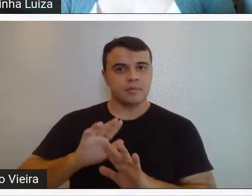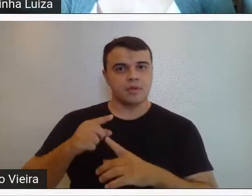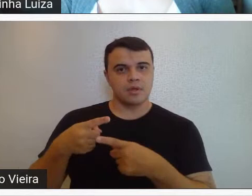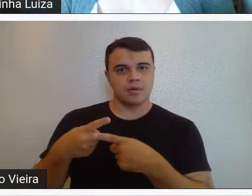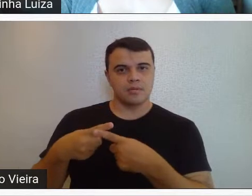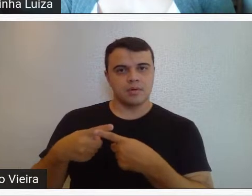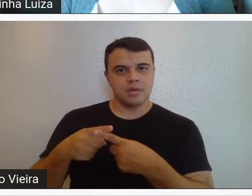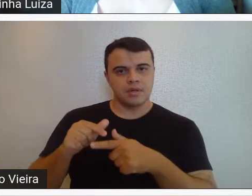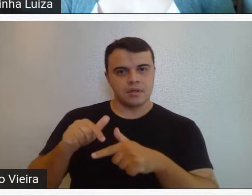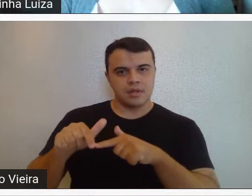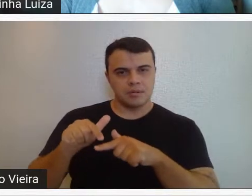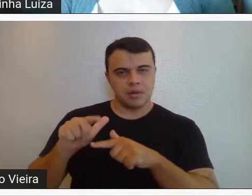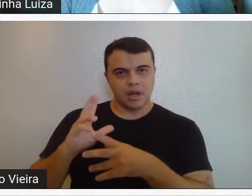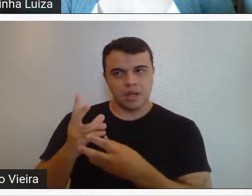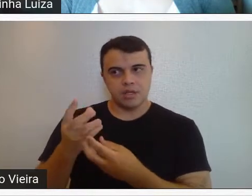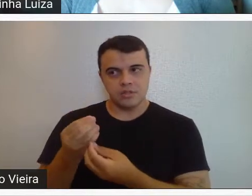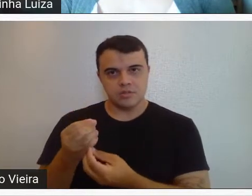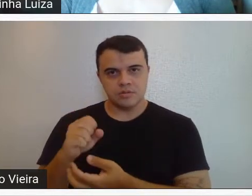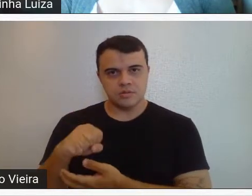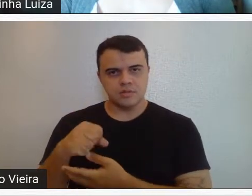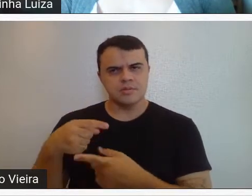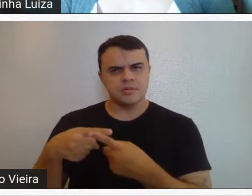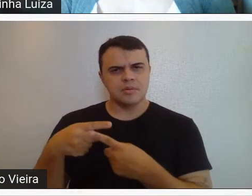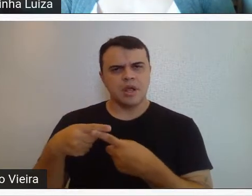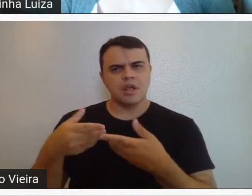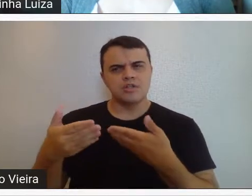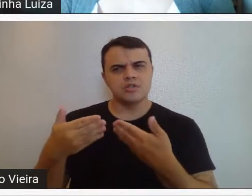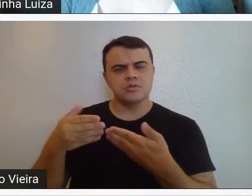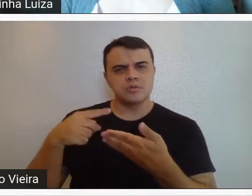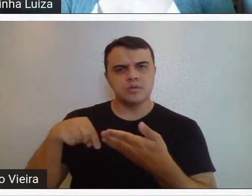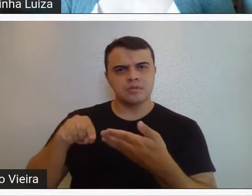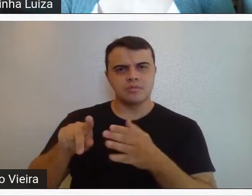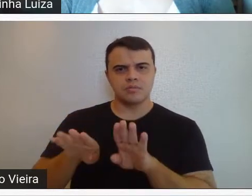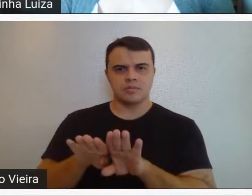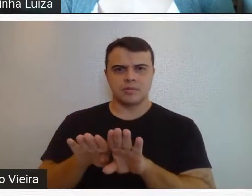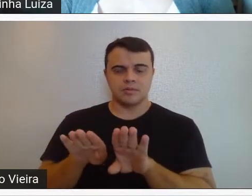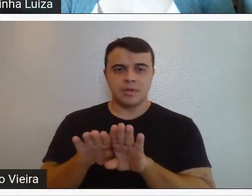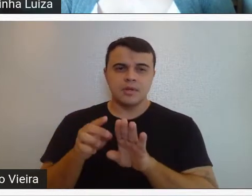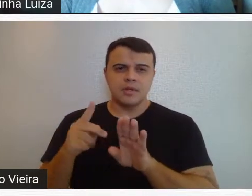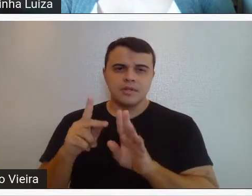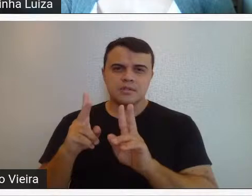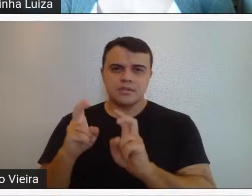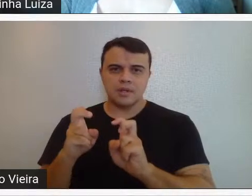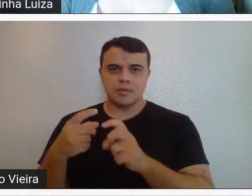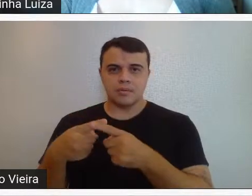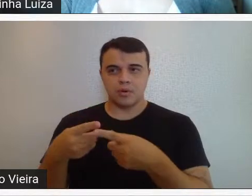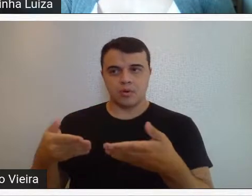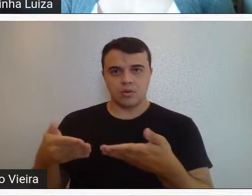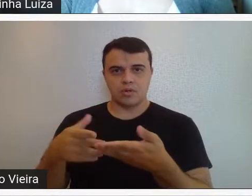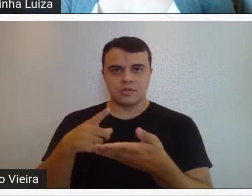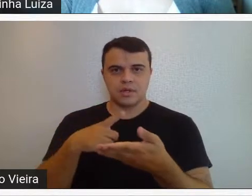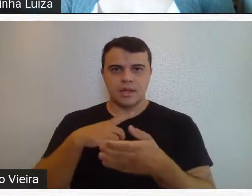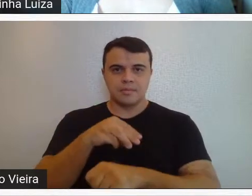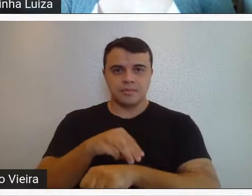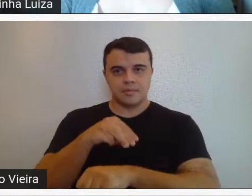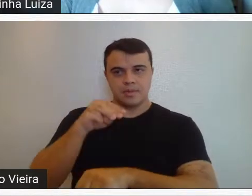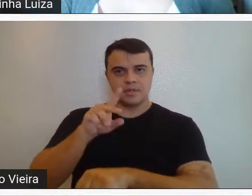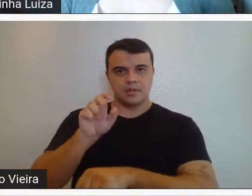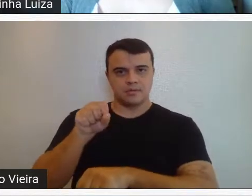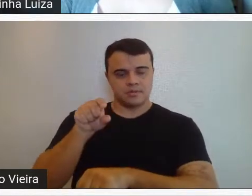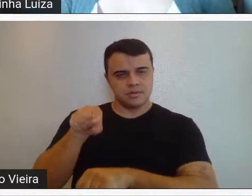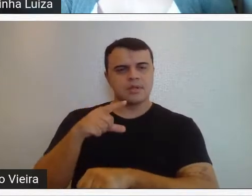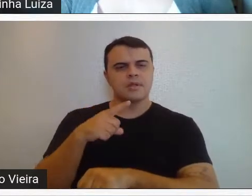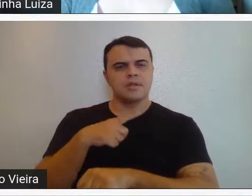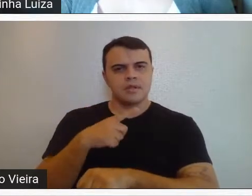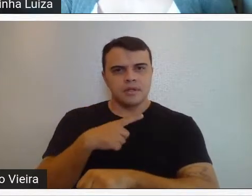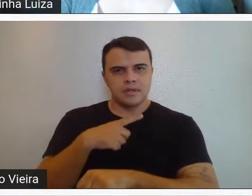respeito aos trabalhos artísticos em si, mas nas discussões acadêmicas sobre arte, porque hoje nós temos um mestrado, que inclusive onde eu fiz